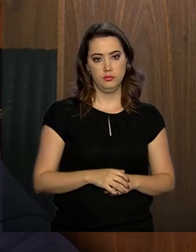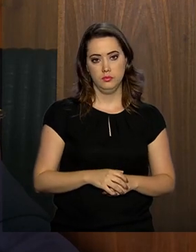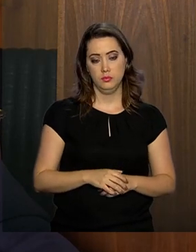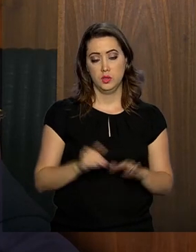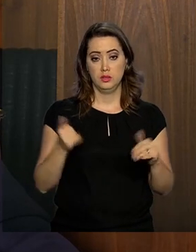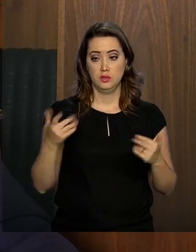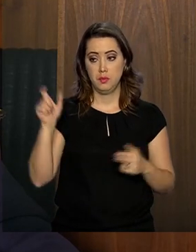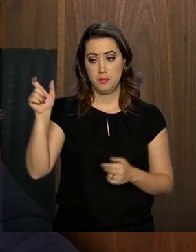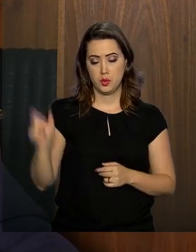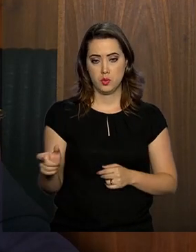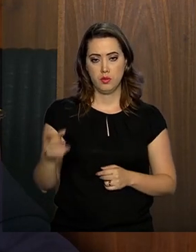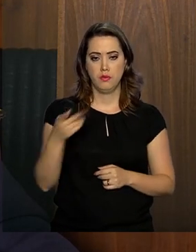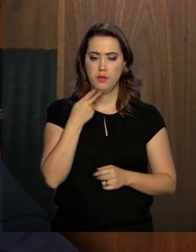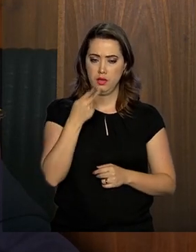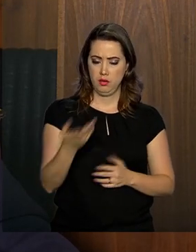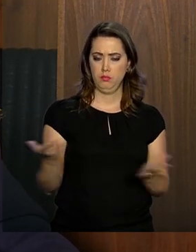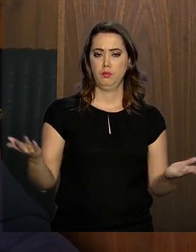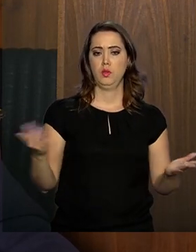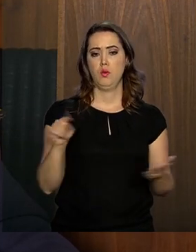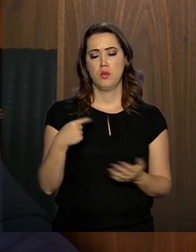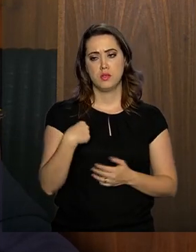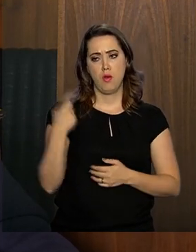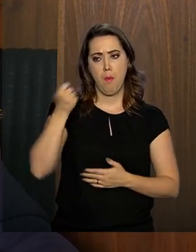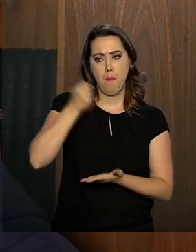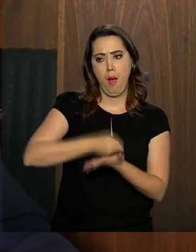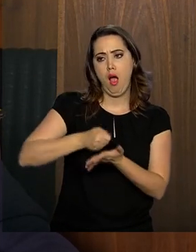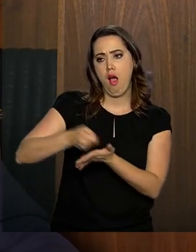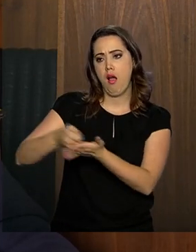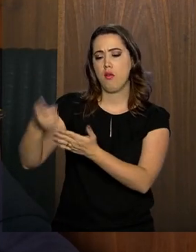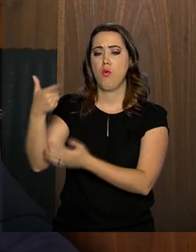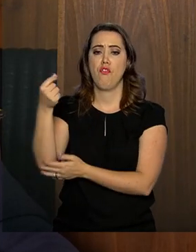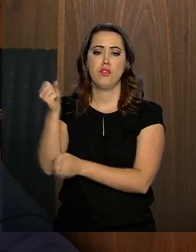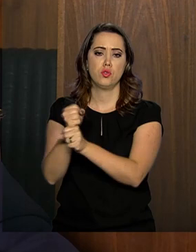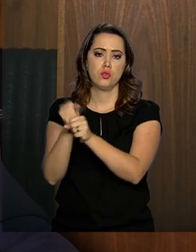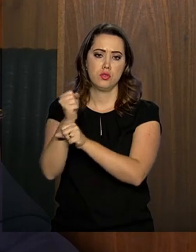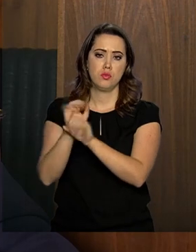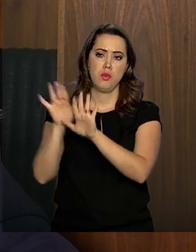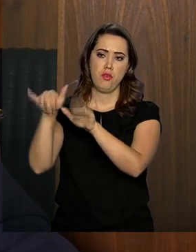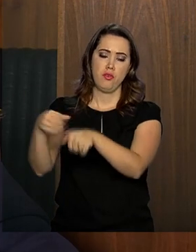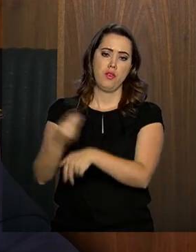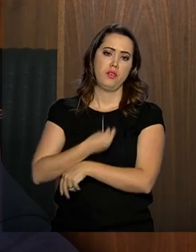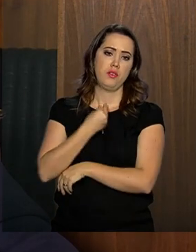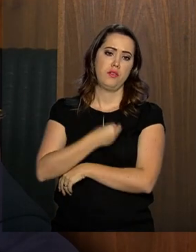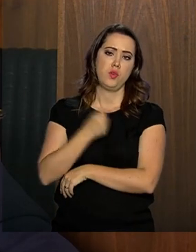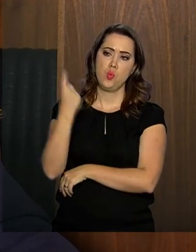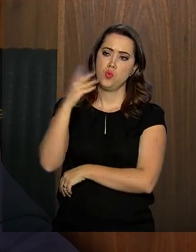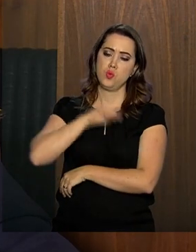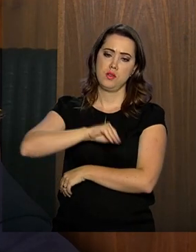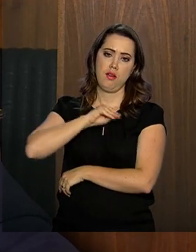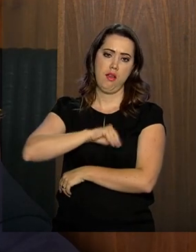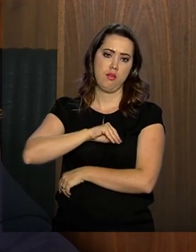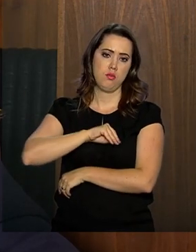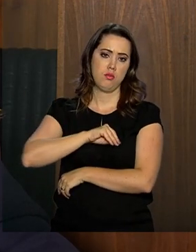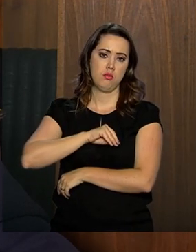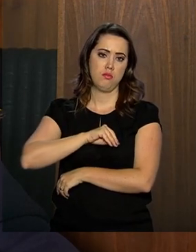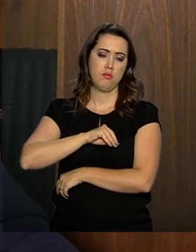Então, o cidadão vai dizer o seguinte, ora, se eu contribuo durante 20 anos, para, no final da minha vida, ter um salário mínimo,